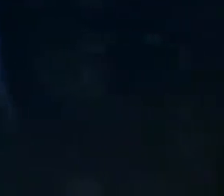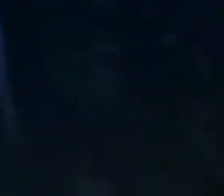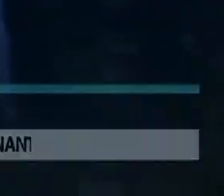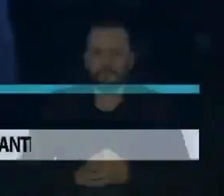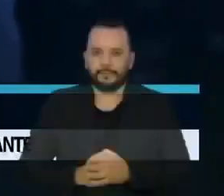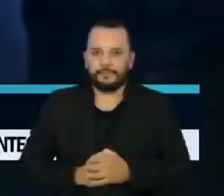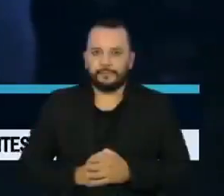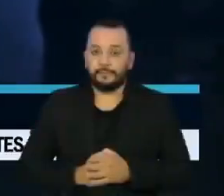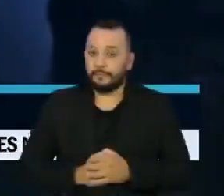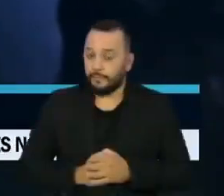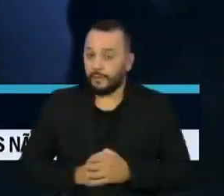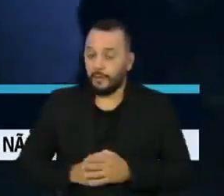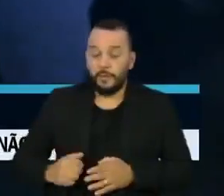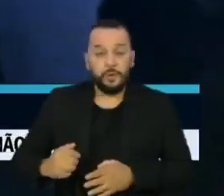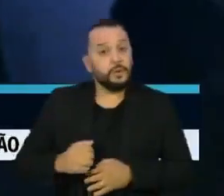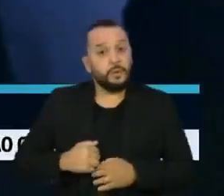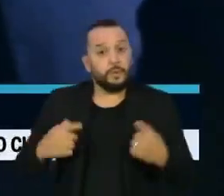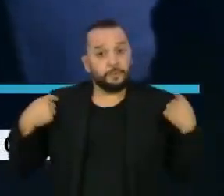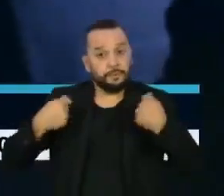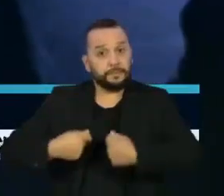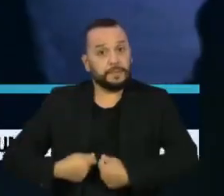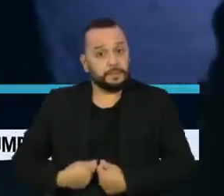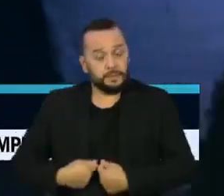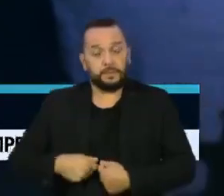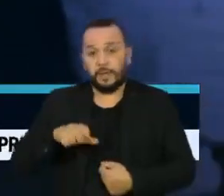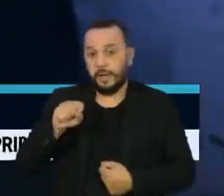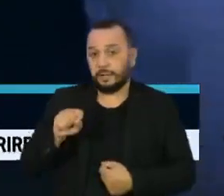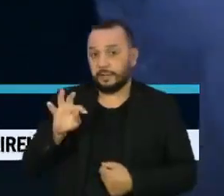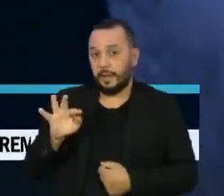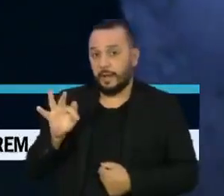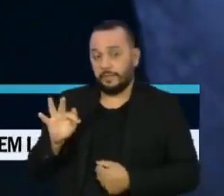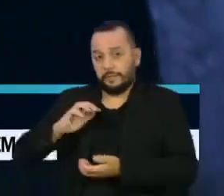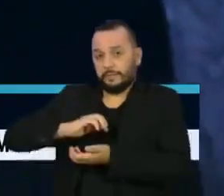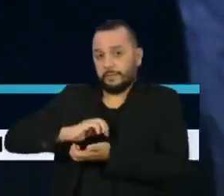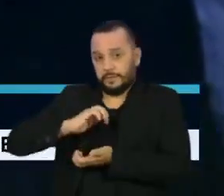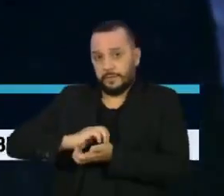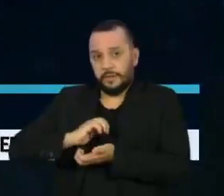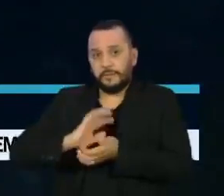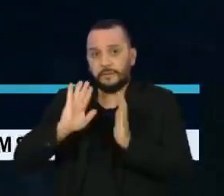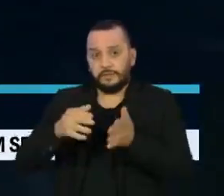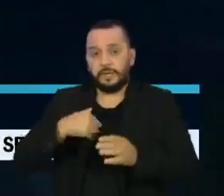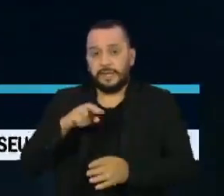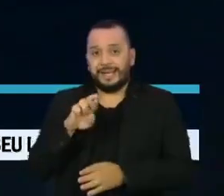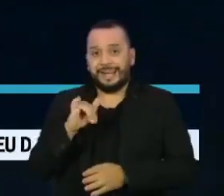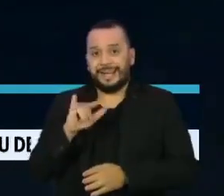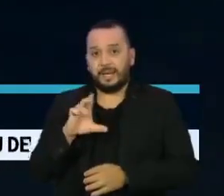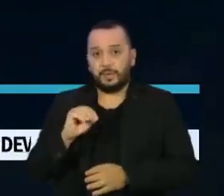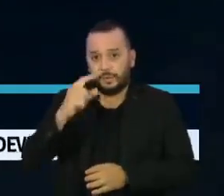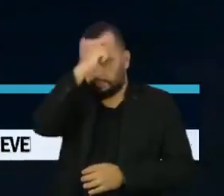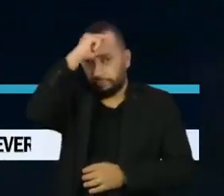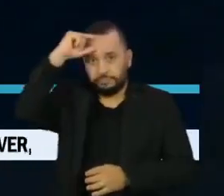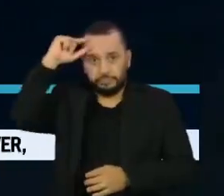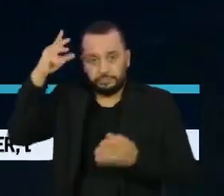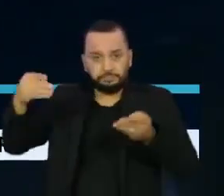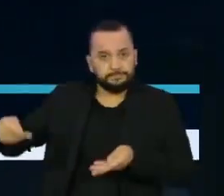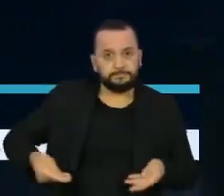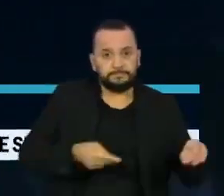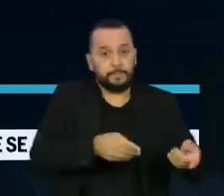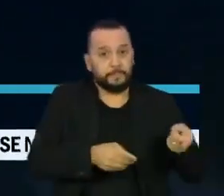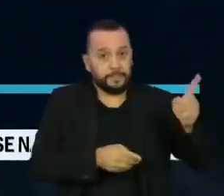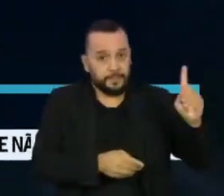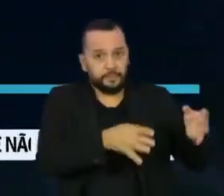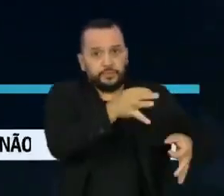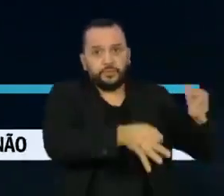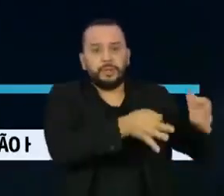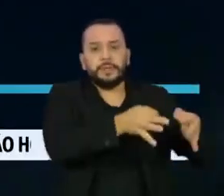O ministro do STF, Ricardo Lewandowski, enviou à primeira instância o inquérito que apura a omissão de Eduardo Pazuello ao